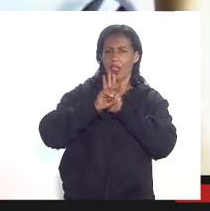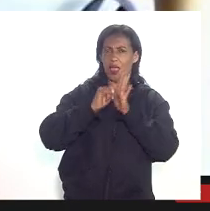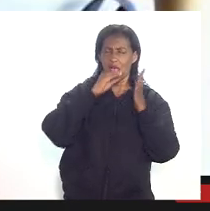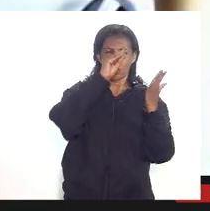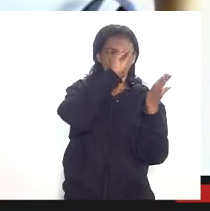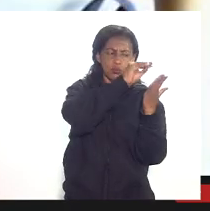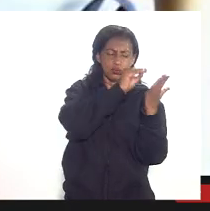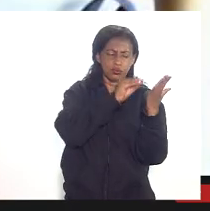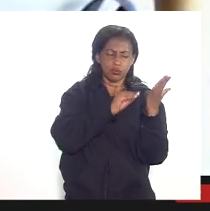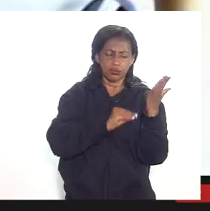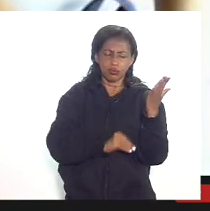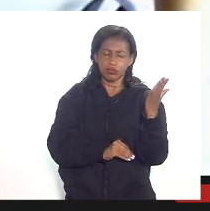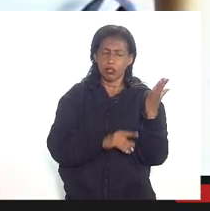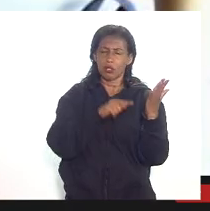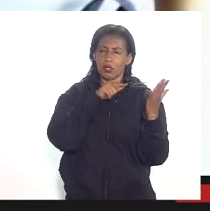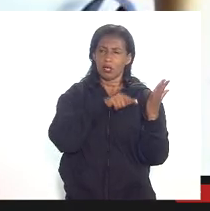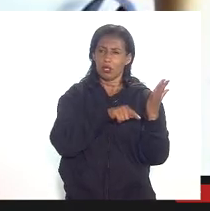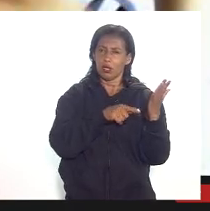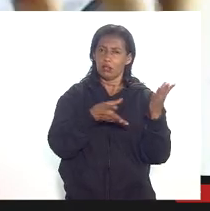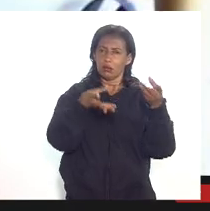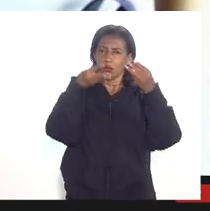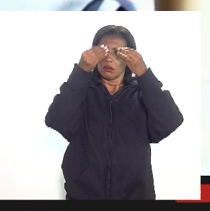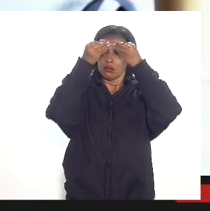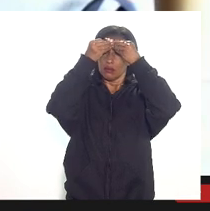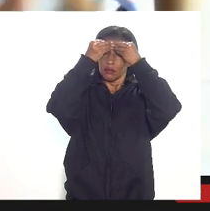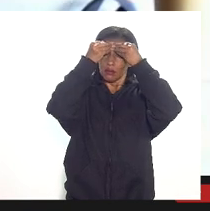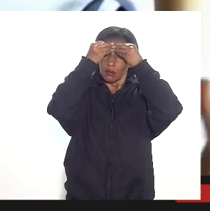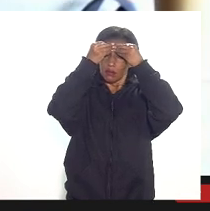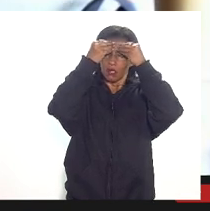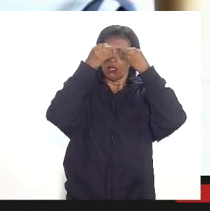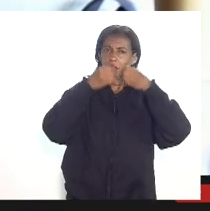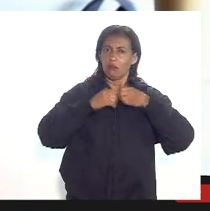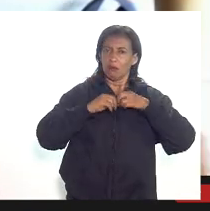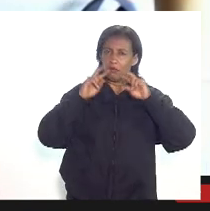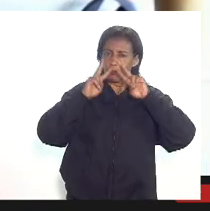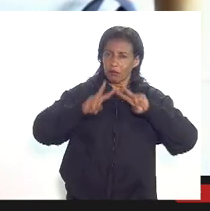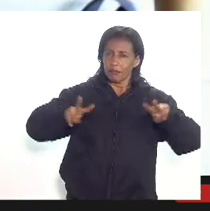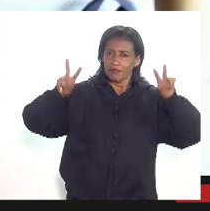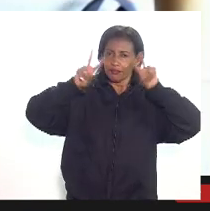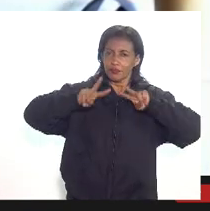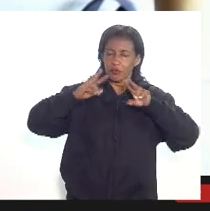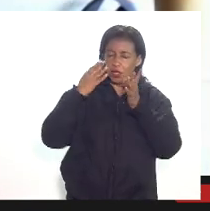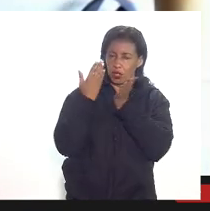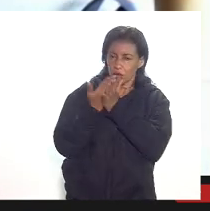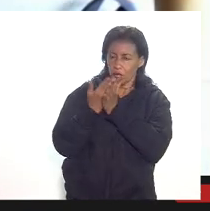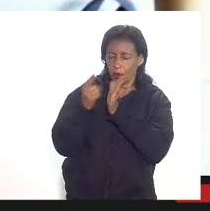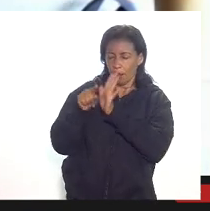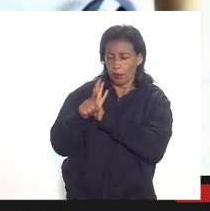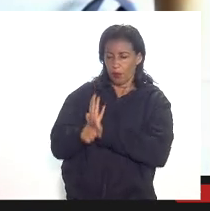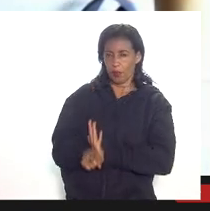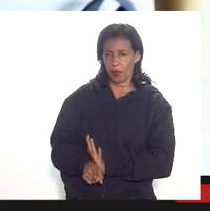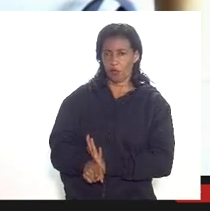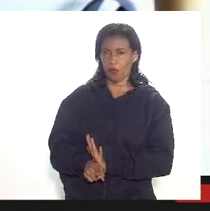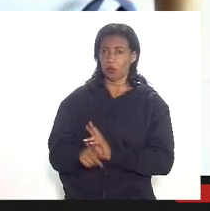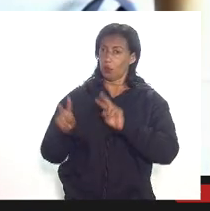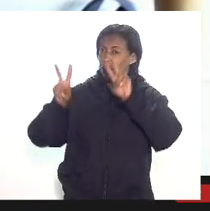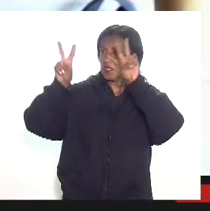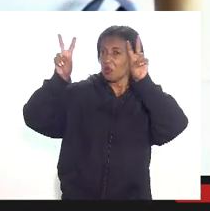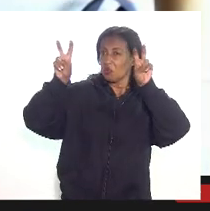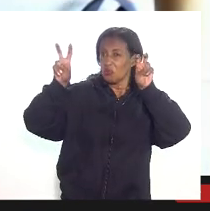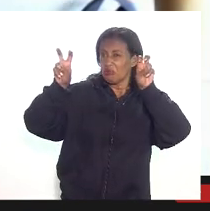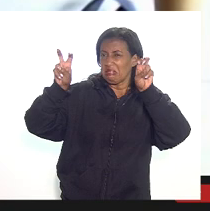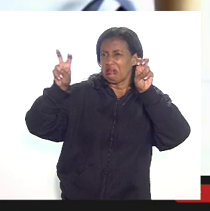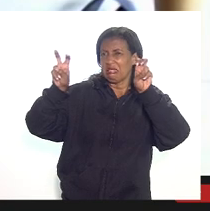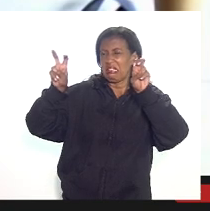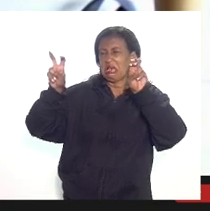depurar isso tudo que que está sendo apresentado que pode ser tema corriqueiro para